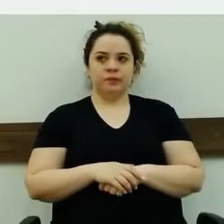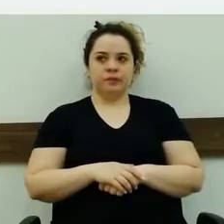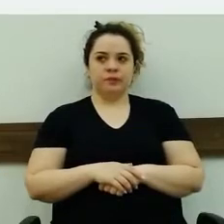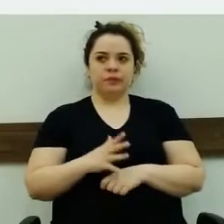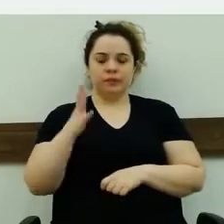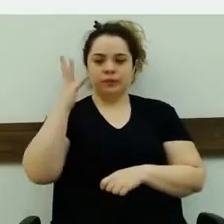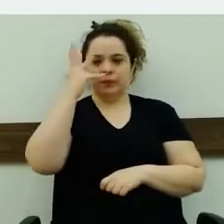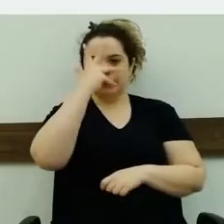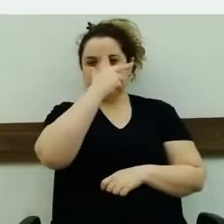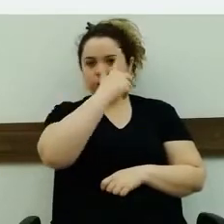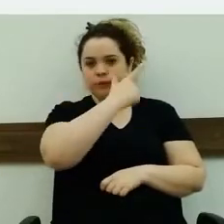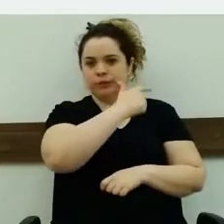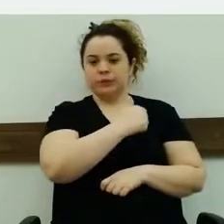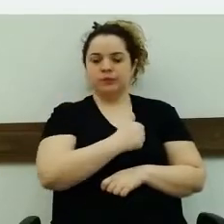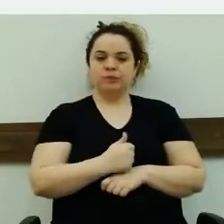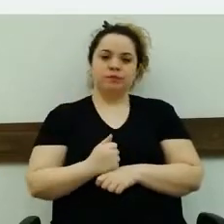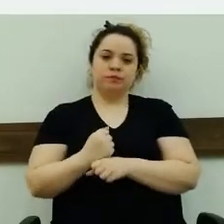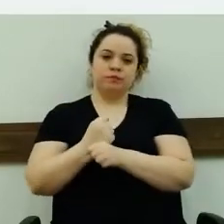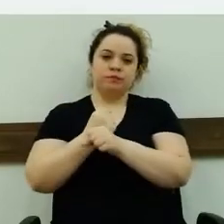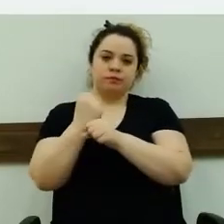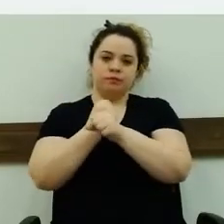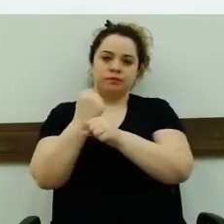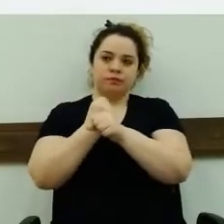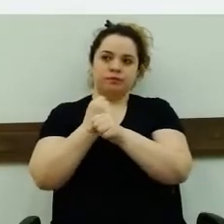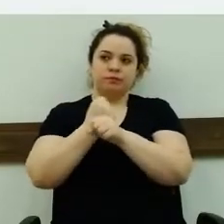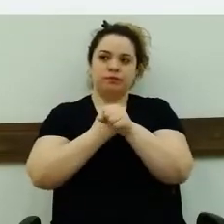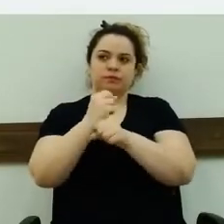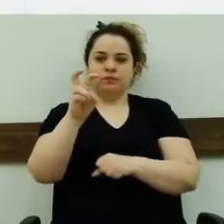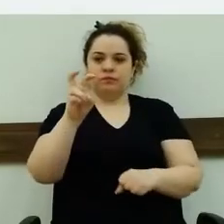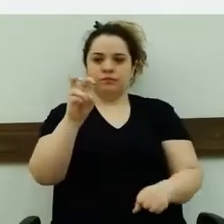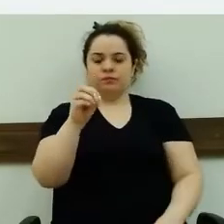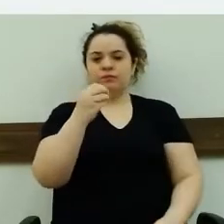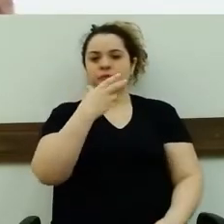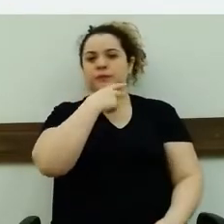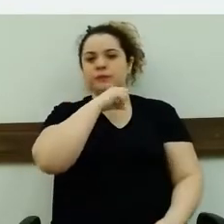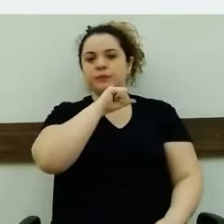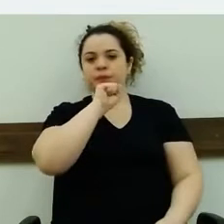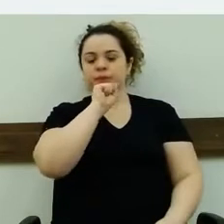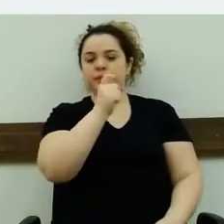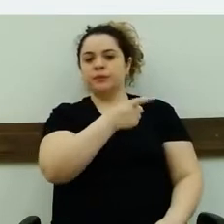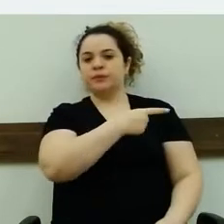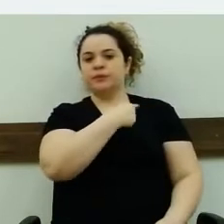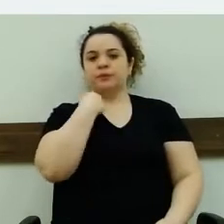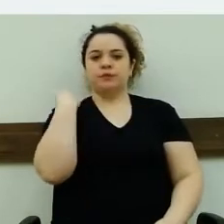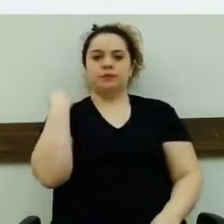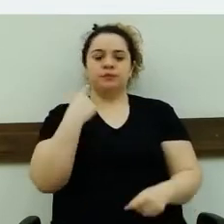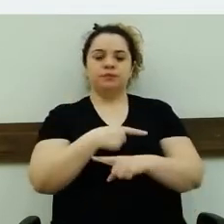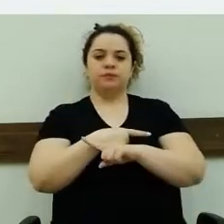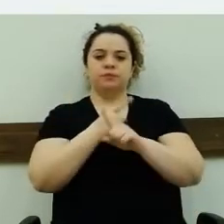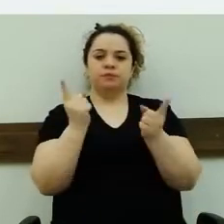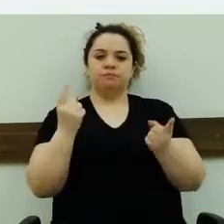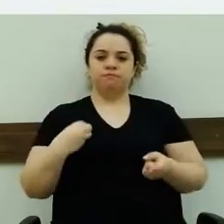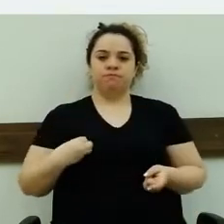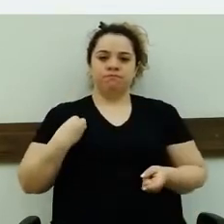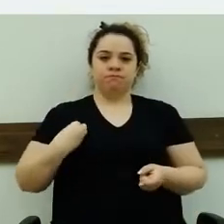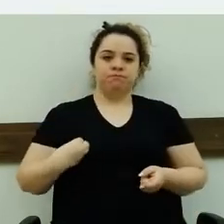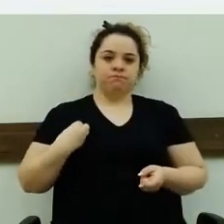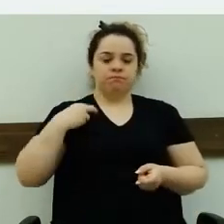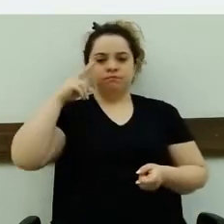lindo. Há 50 anos perdeu o papai e ele mantém-se vivo ainda até hoje. Parabéns